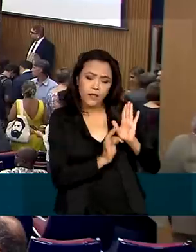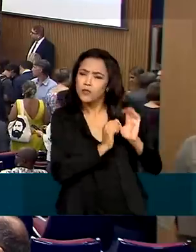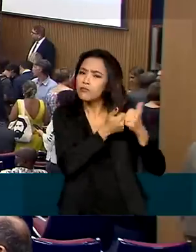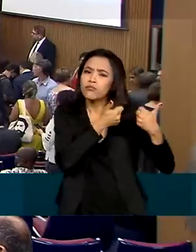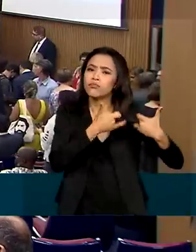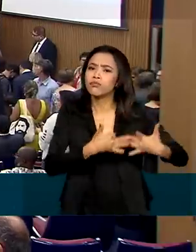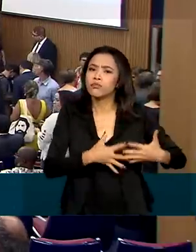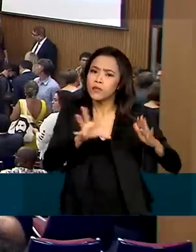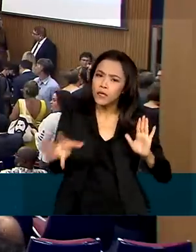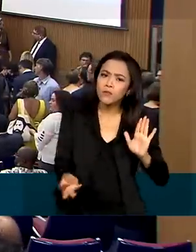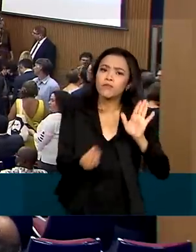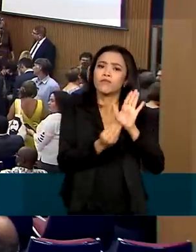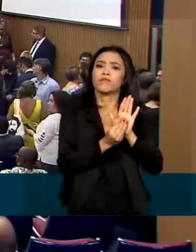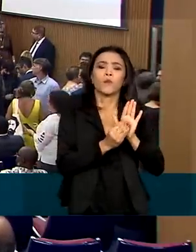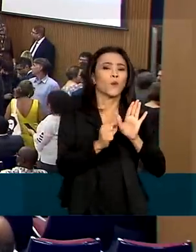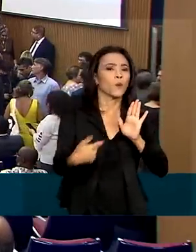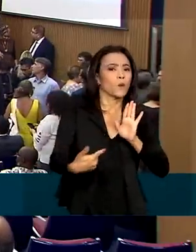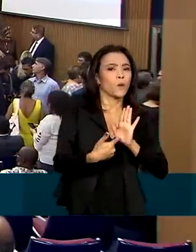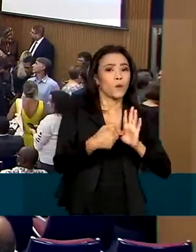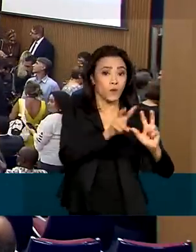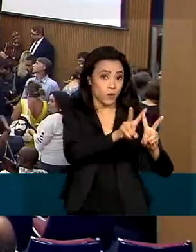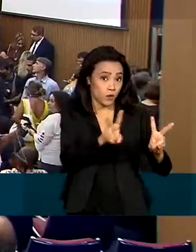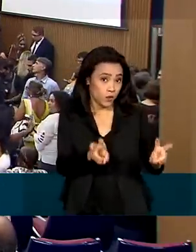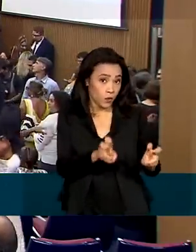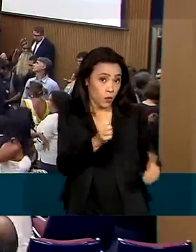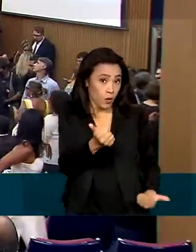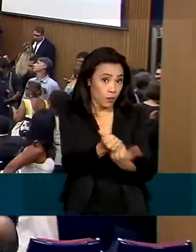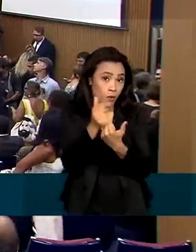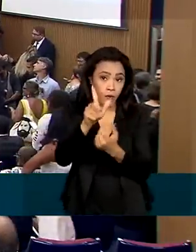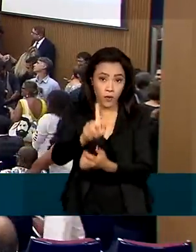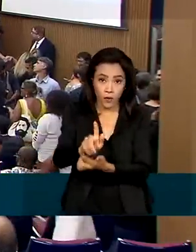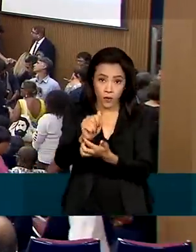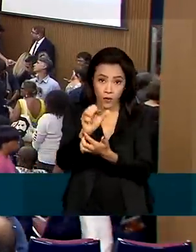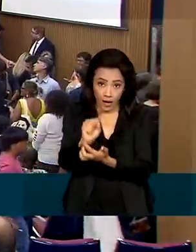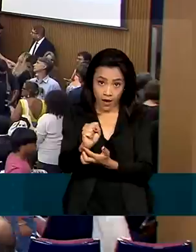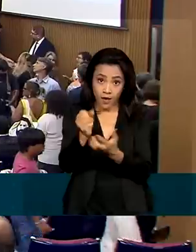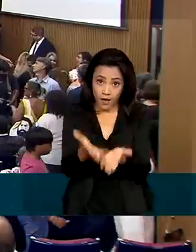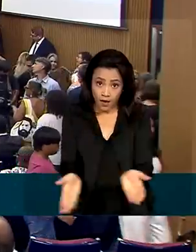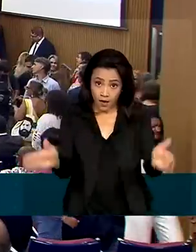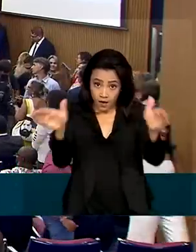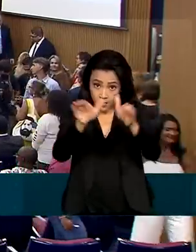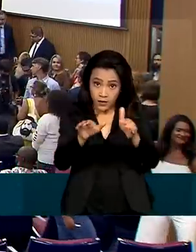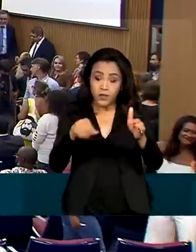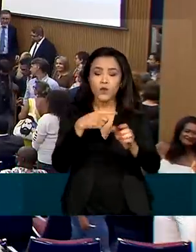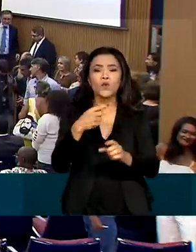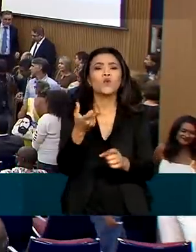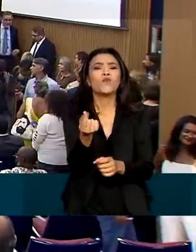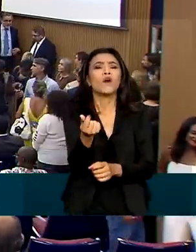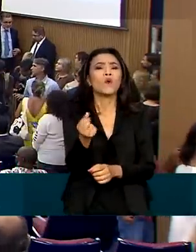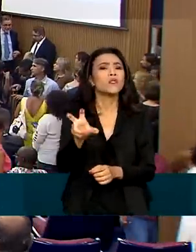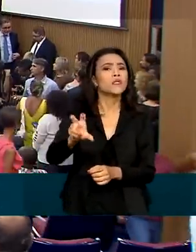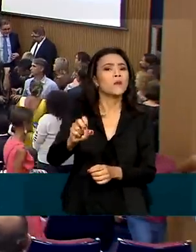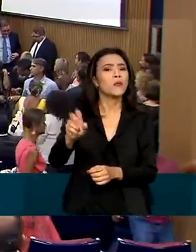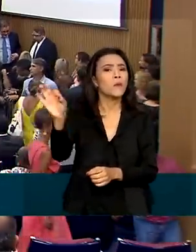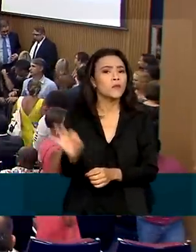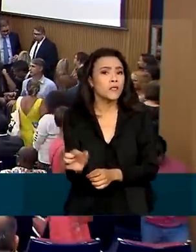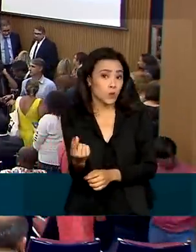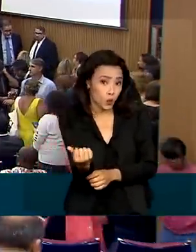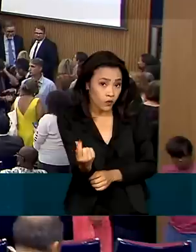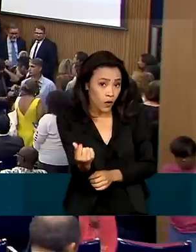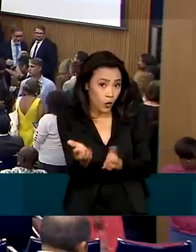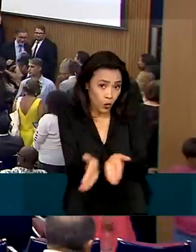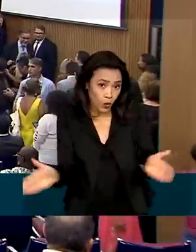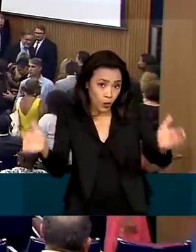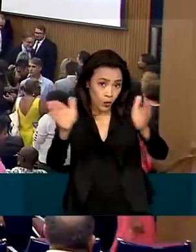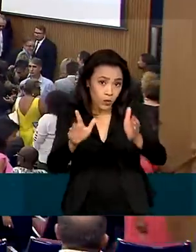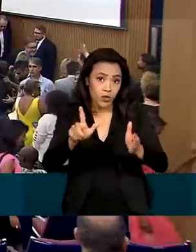traz um acréscimo para o programa Auxílio Gás, no valor de 50% do botijão. Com isso, os beneficiários passam a